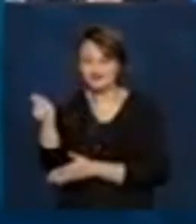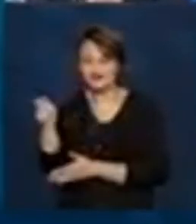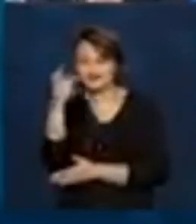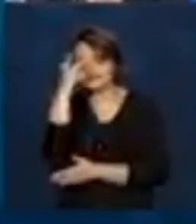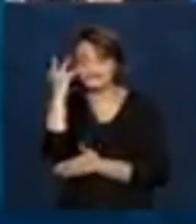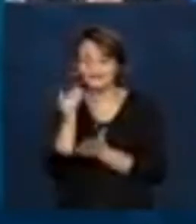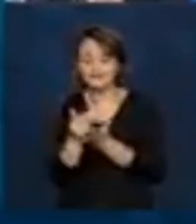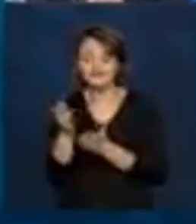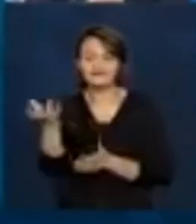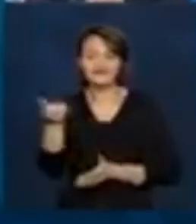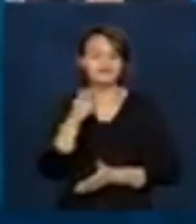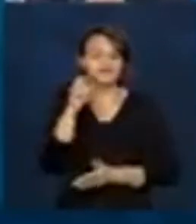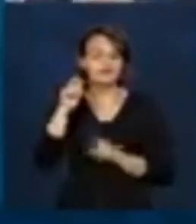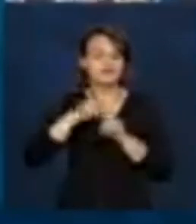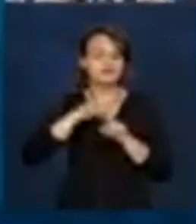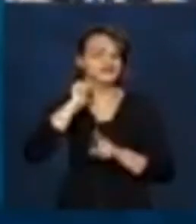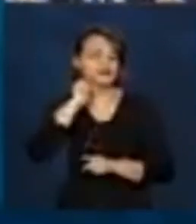em abril.